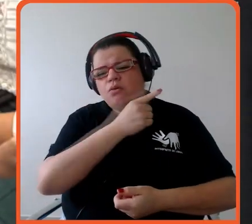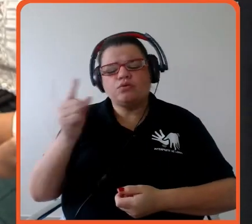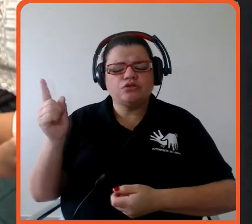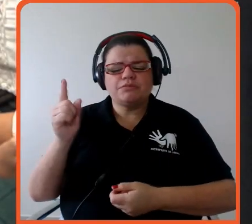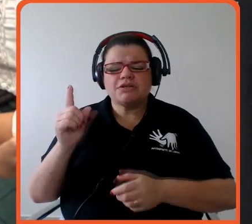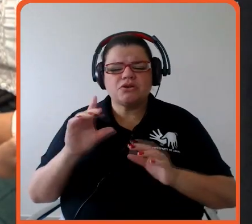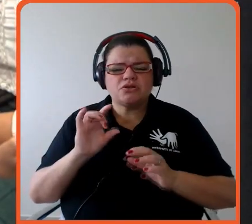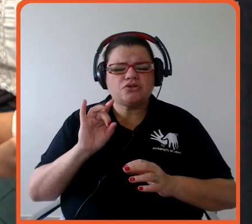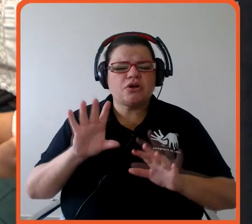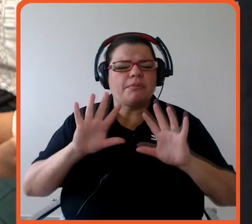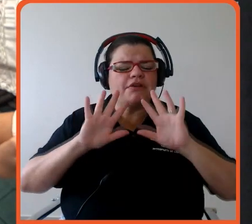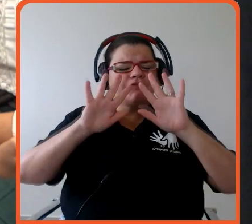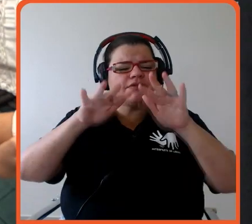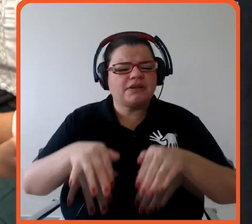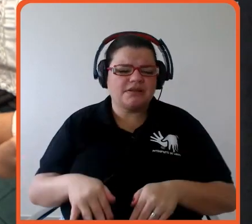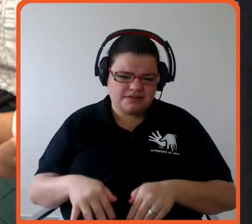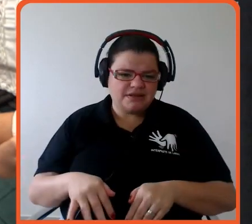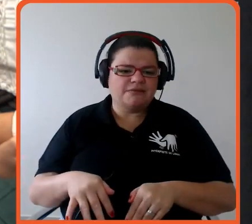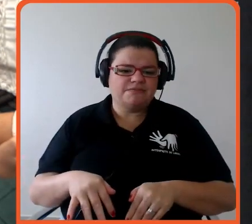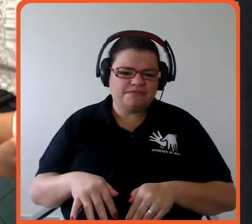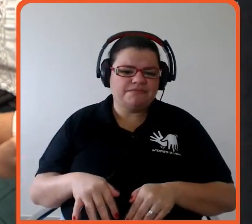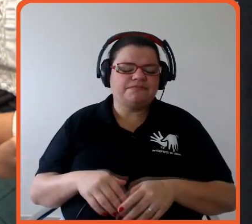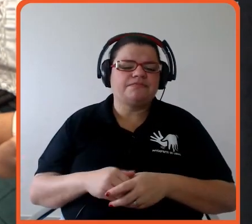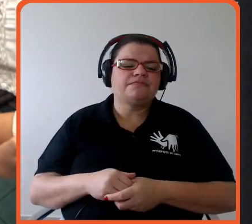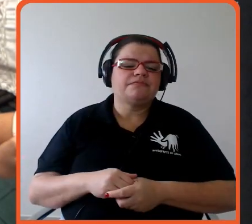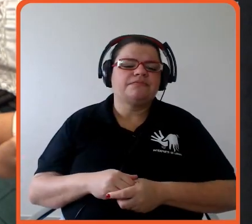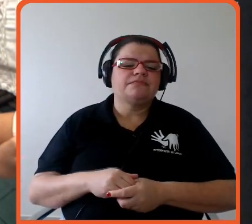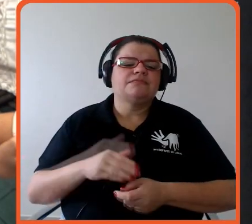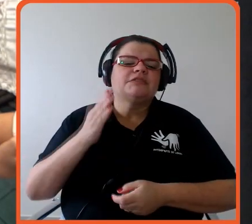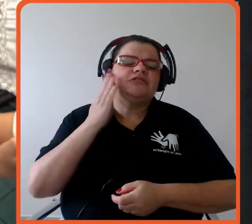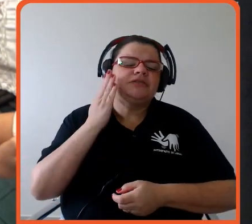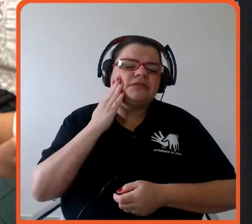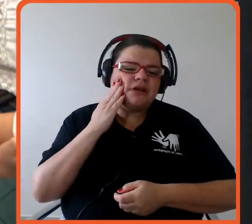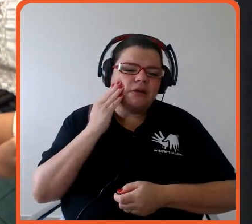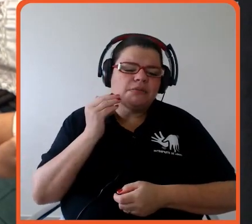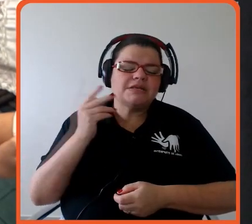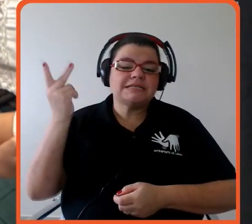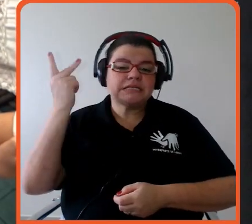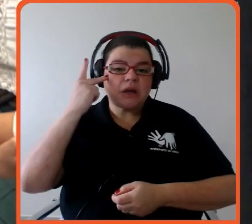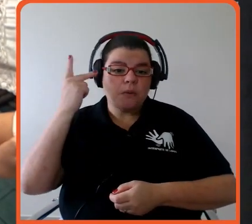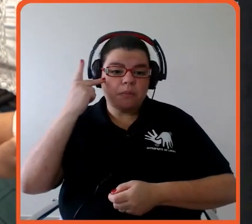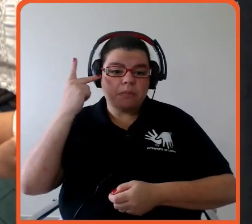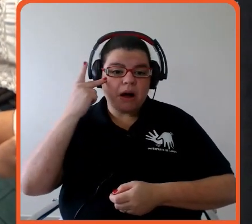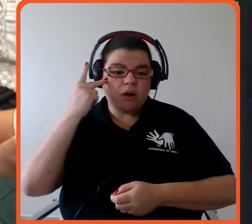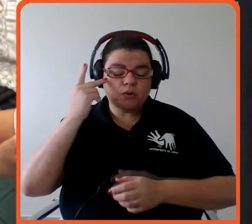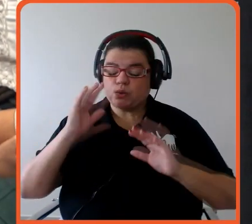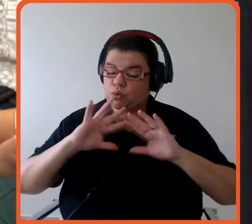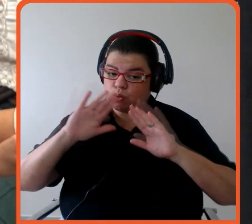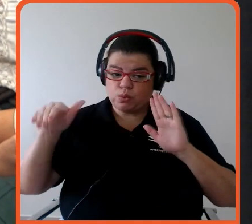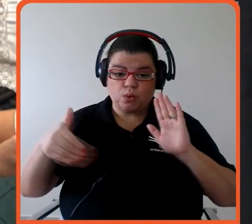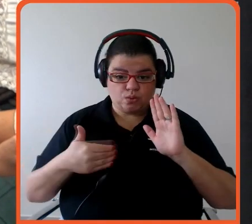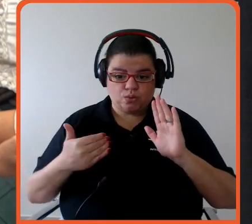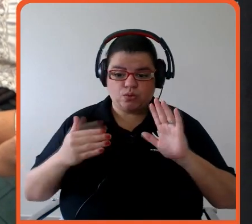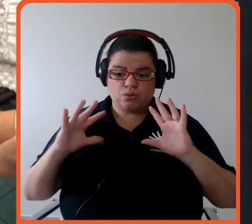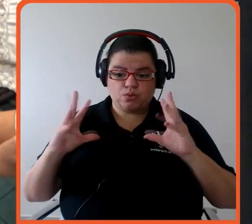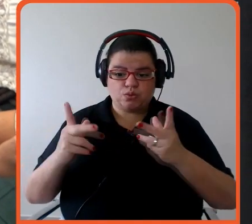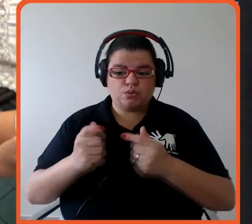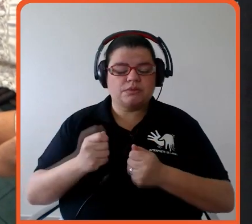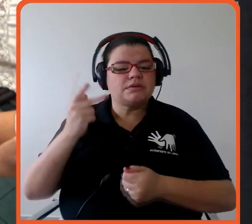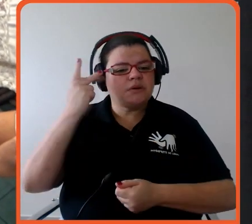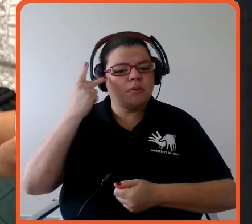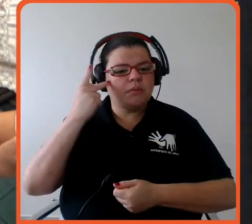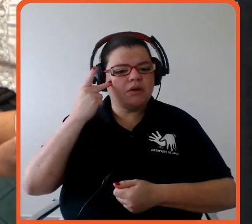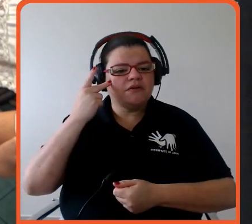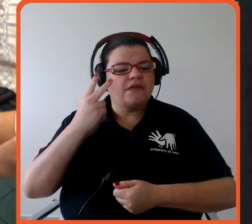brevemente a gente sai então de São Paulo estamos todos em São Paulo e a gente vai para o Mar